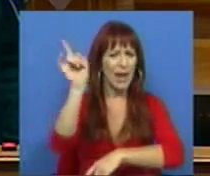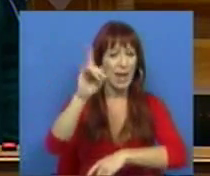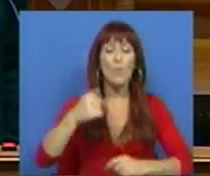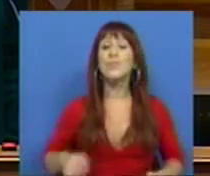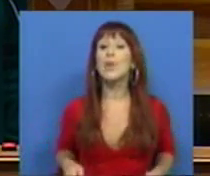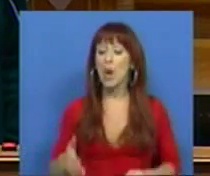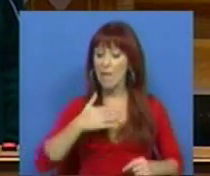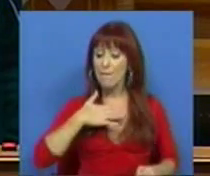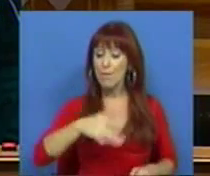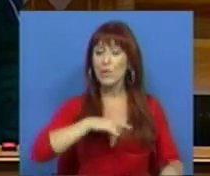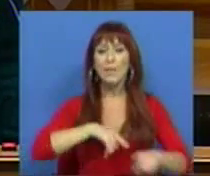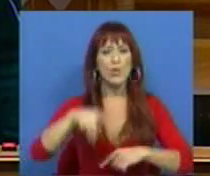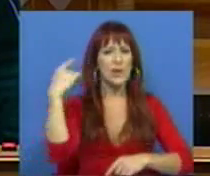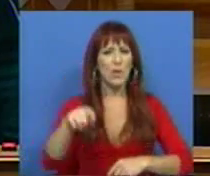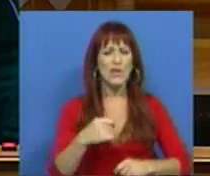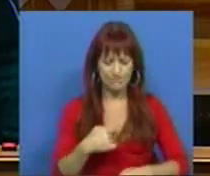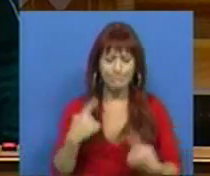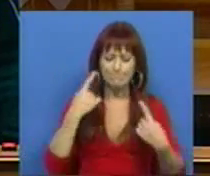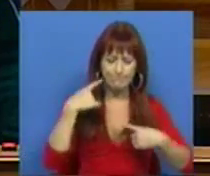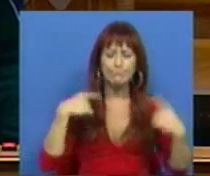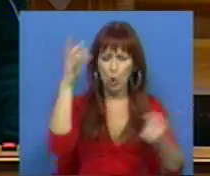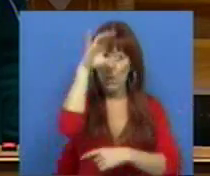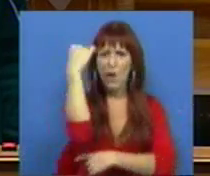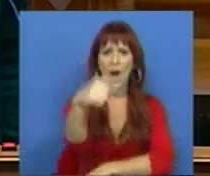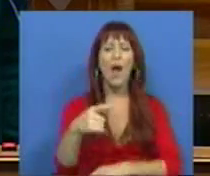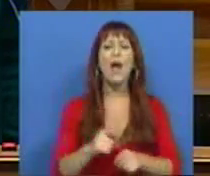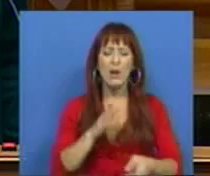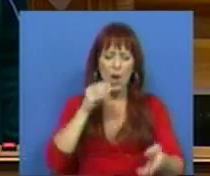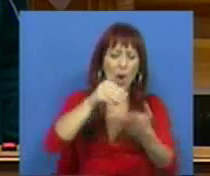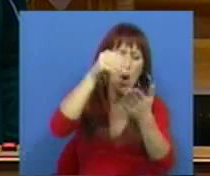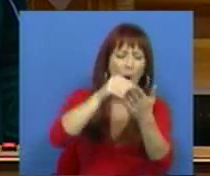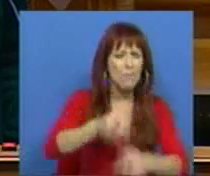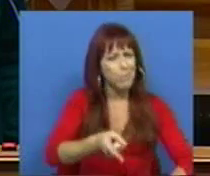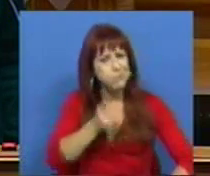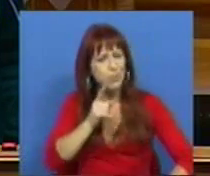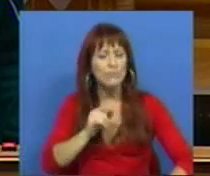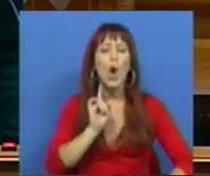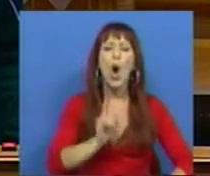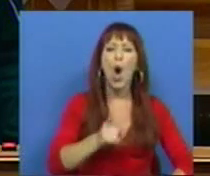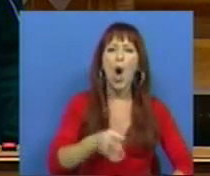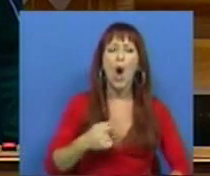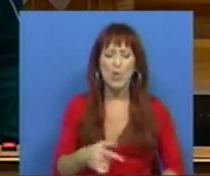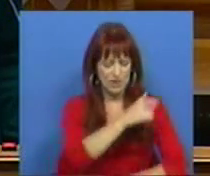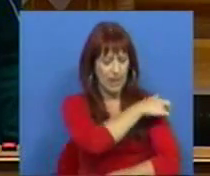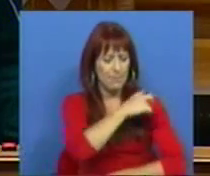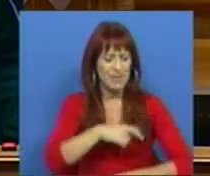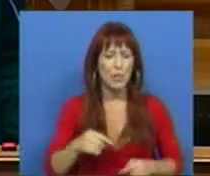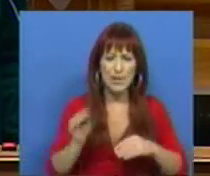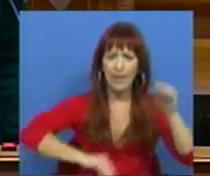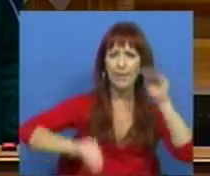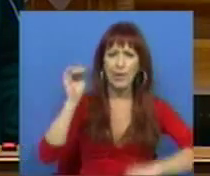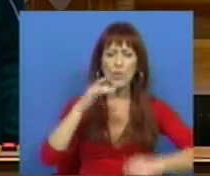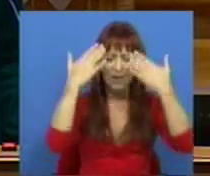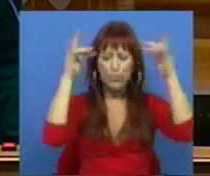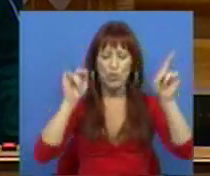Há uma vontade política manifesta no Governo de introduzir batota naquilo que é a representação eleitoral